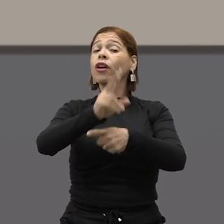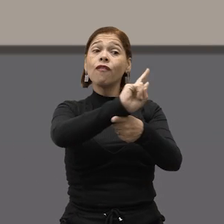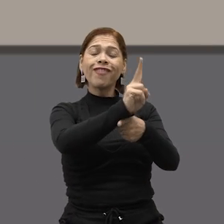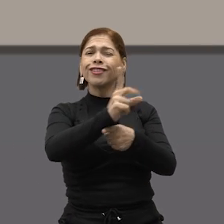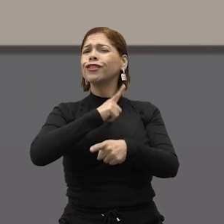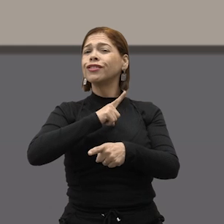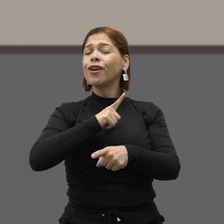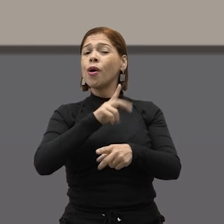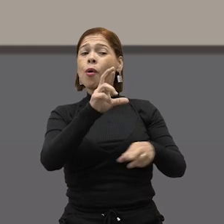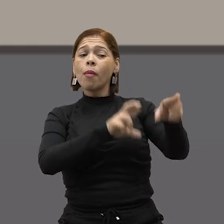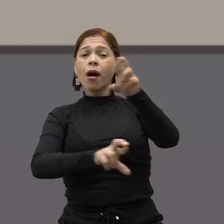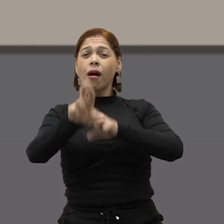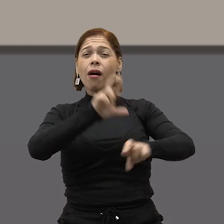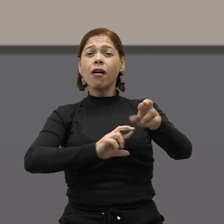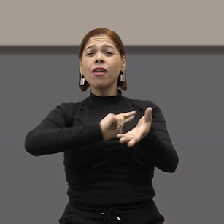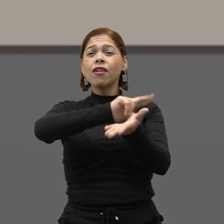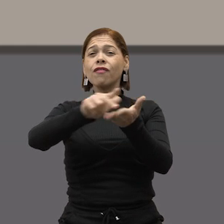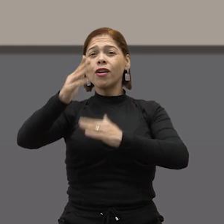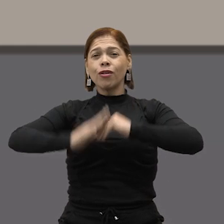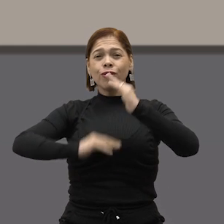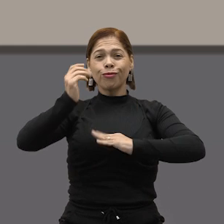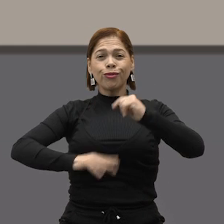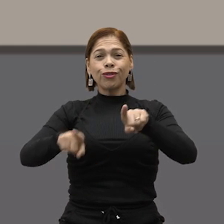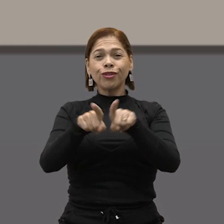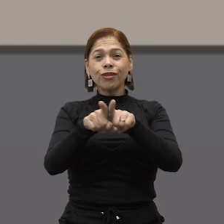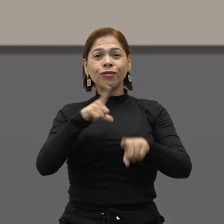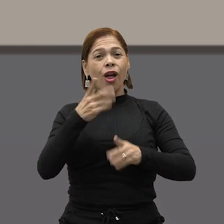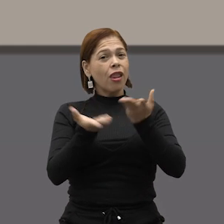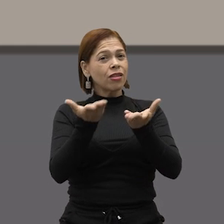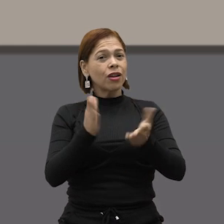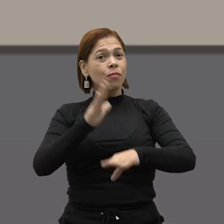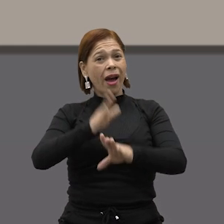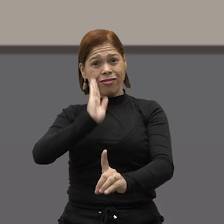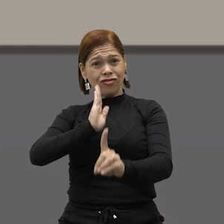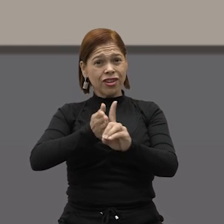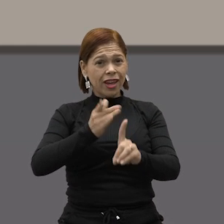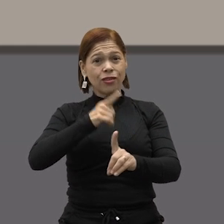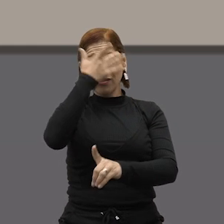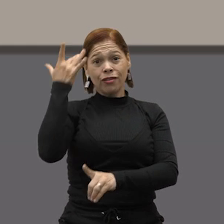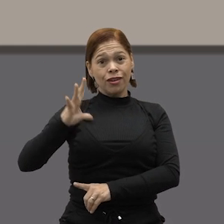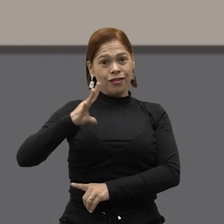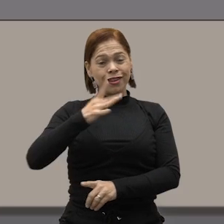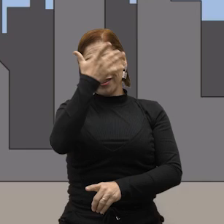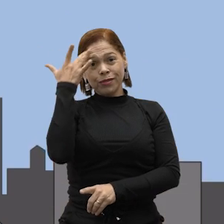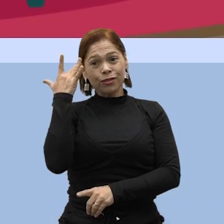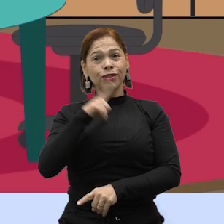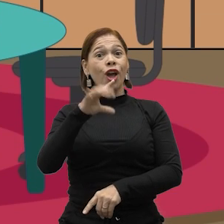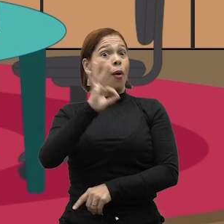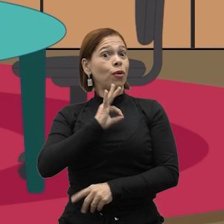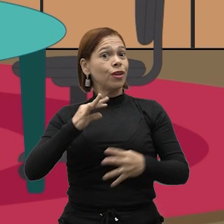realizar fiscalizações, patrulhas e outras operações nas quais acaba lidando de forma mais direta com o cidadão.